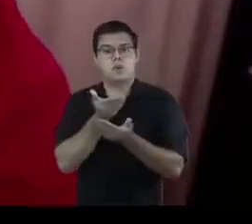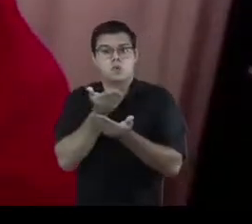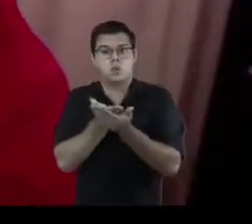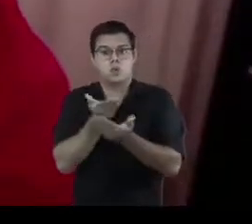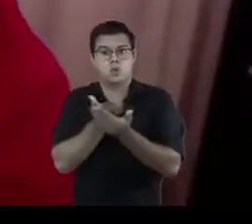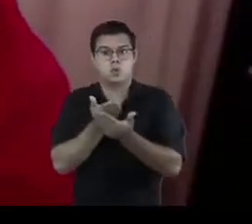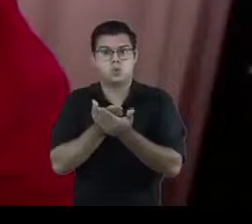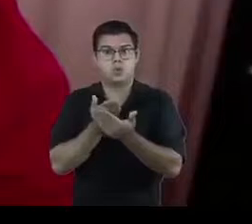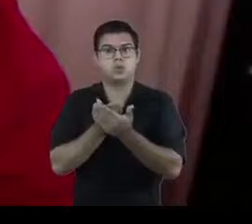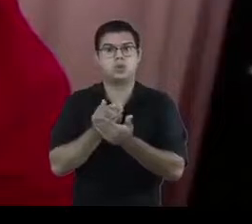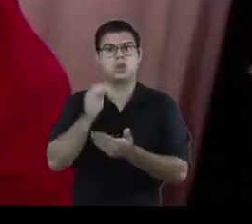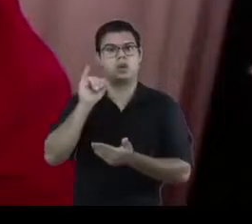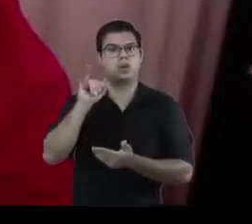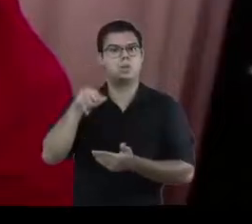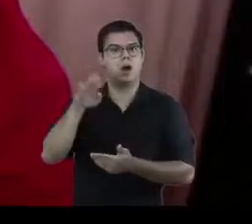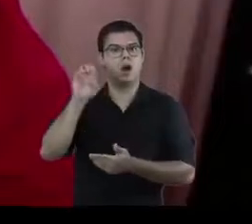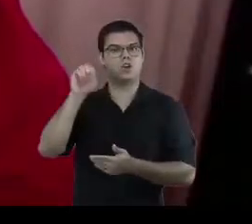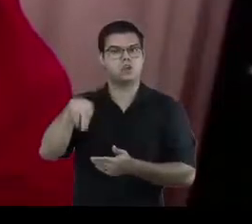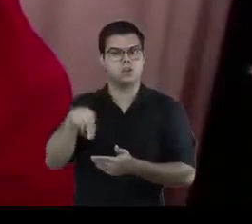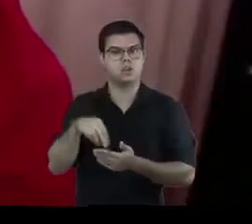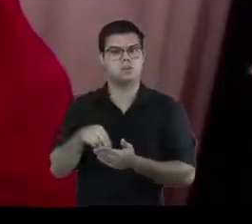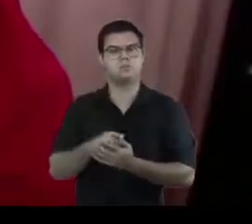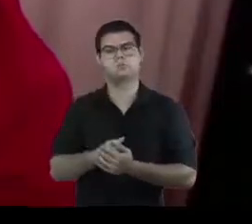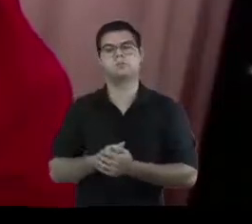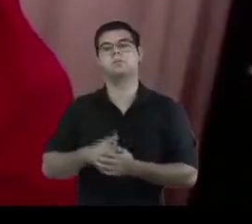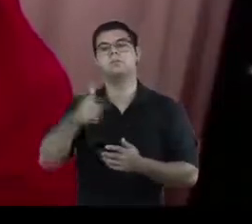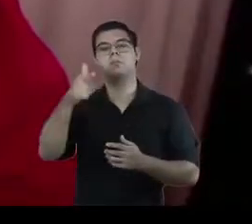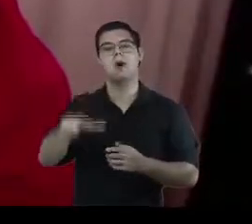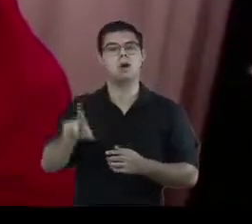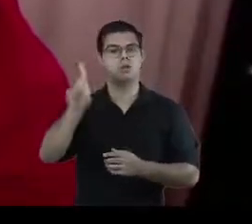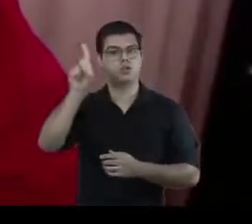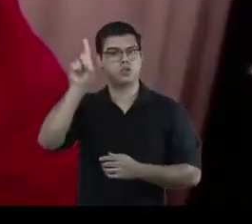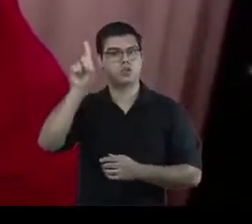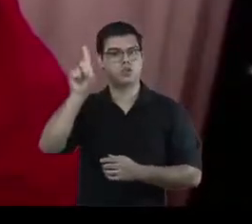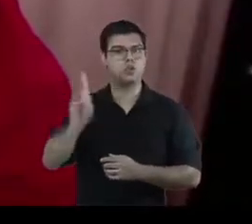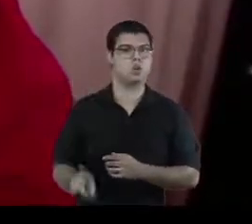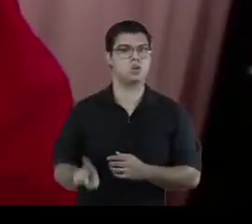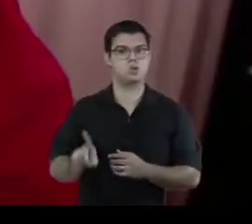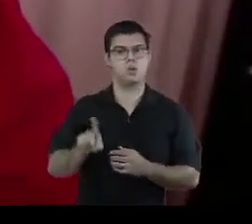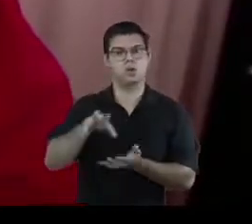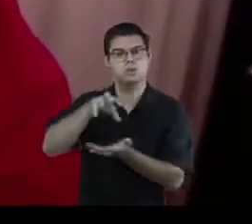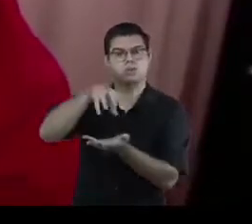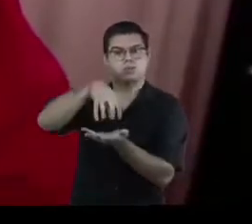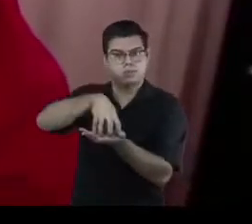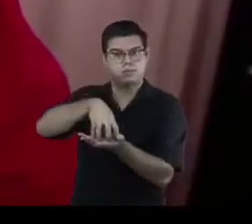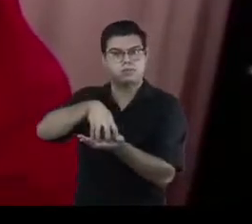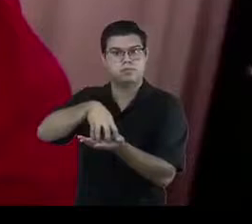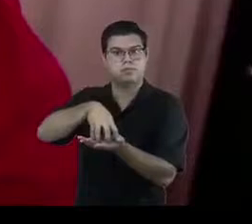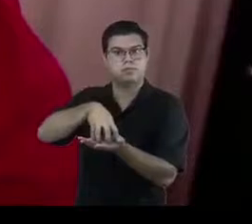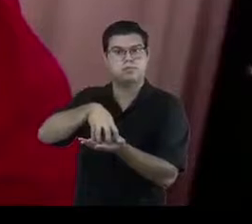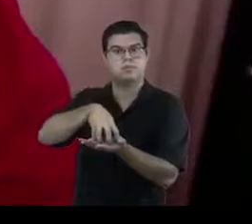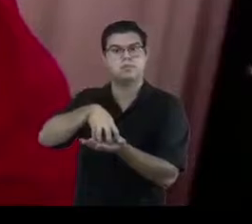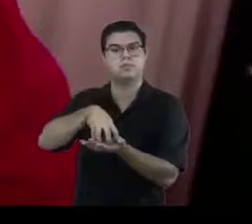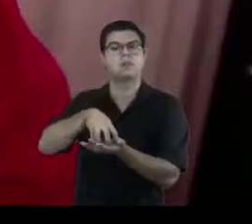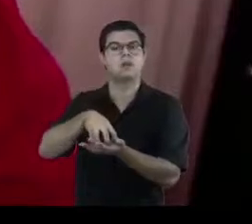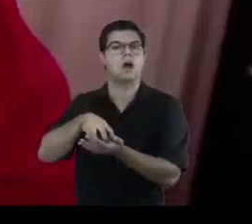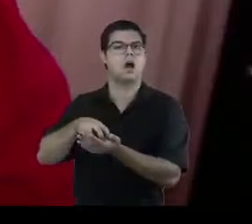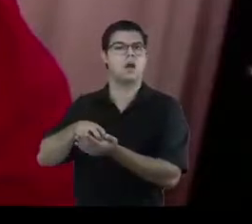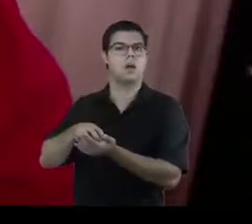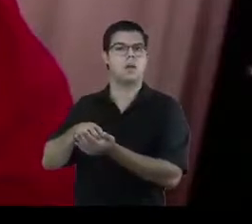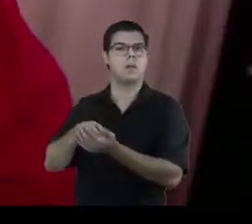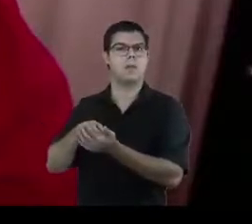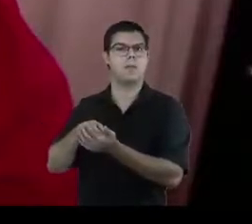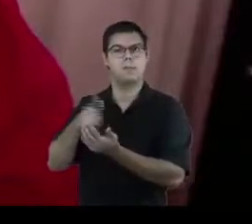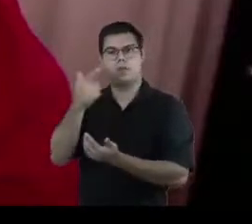Universidade Lyon II. E diretor do Centro, Gabriel Nudê, na INCIB, desde outubro de